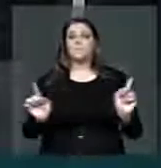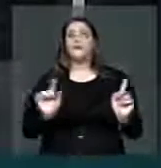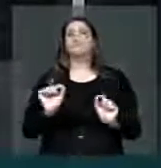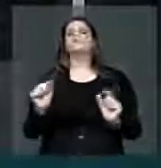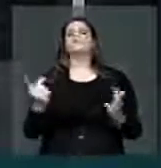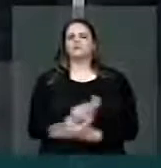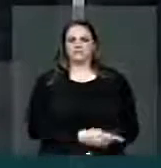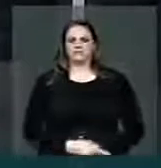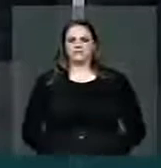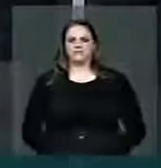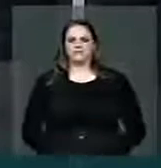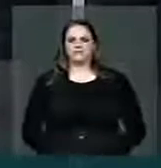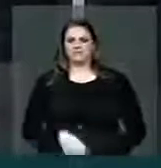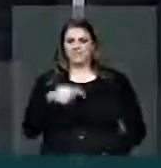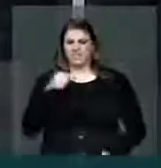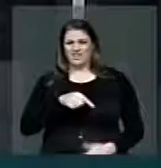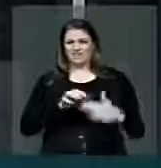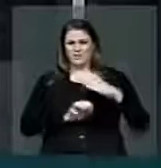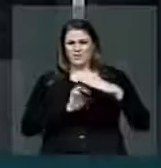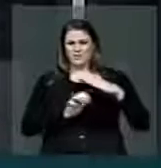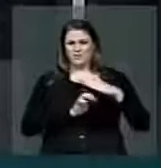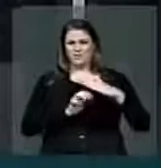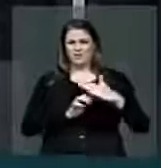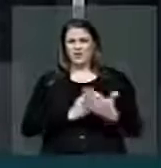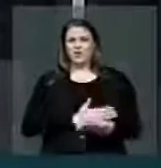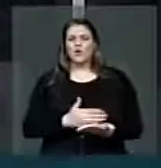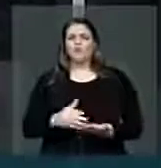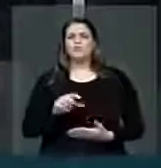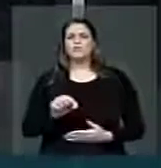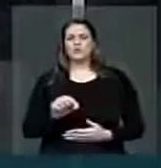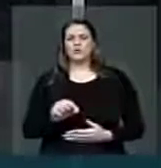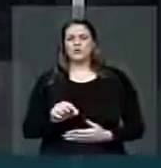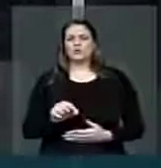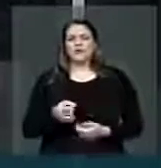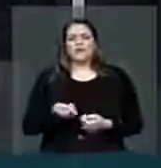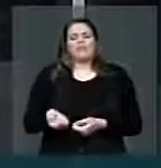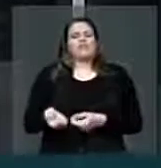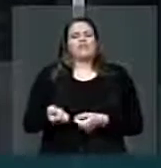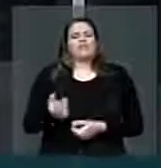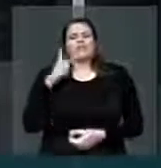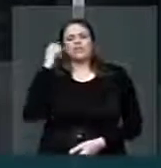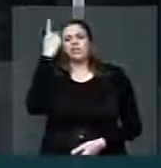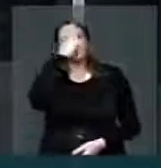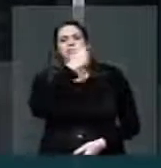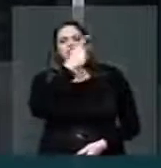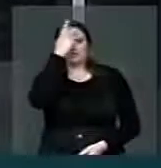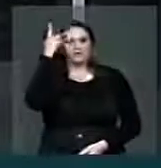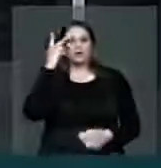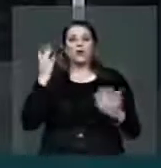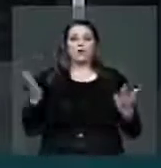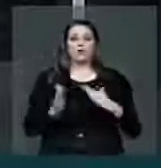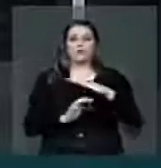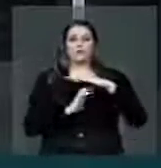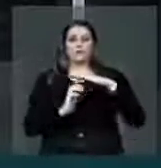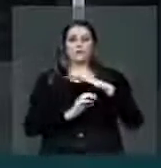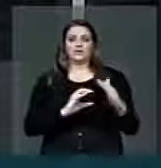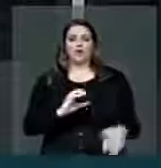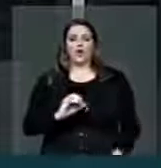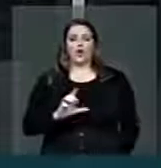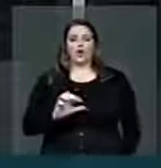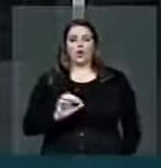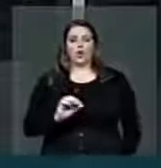Essa empresa canadense passou a perna nos garimpeiros. Hoje a empresa Colosso tem